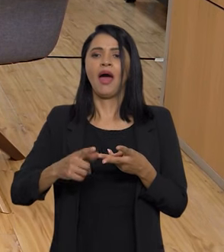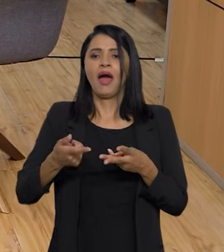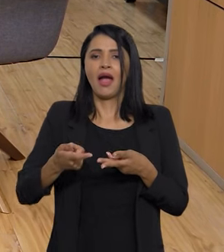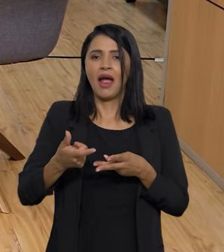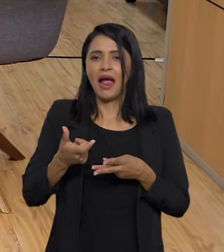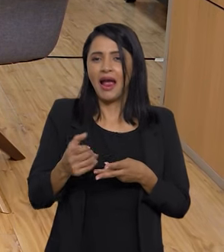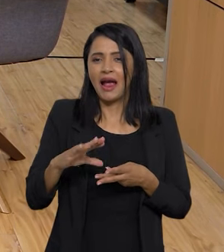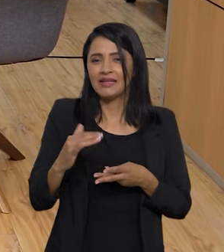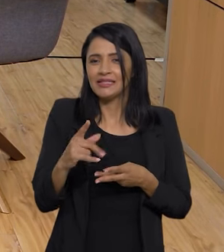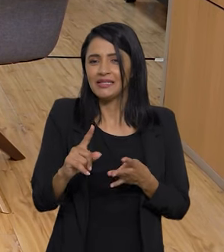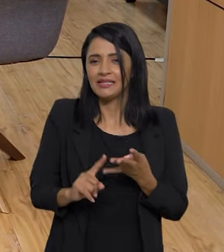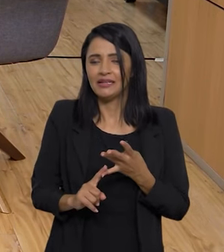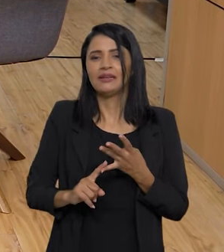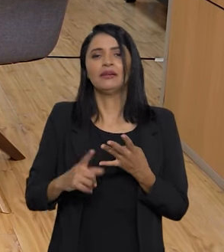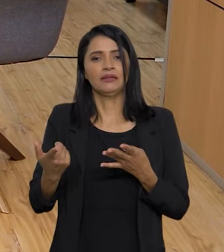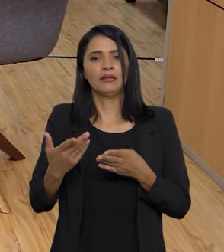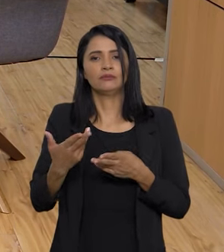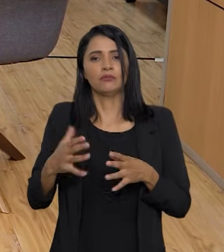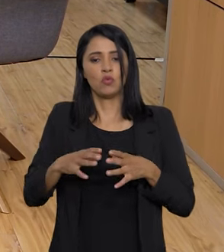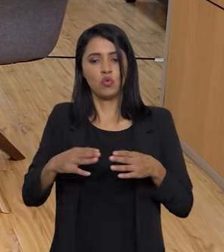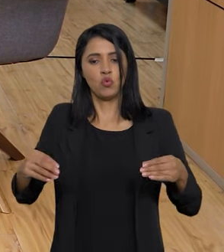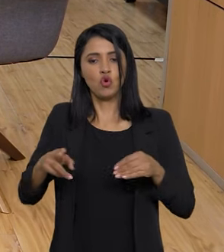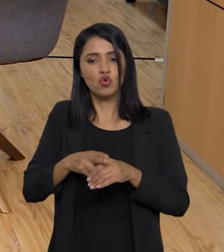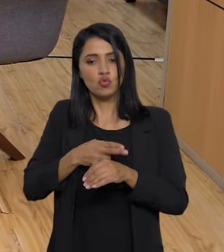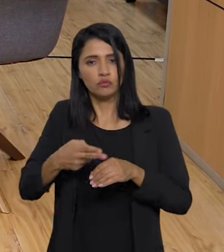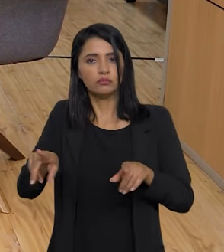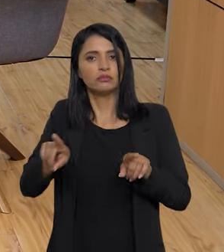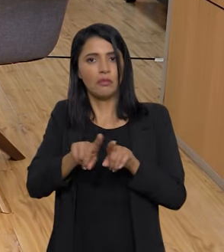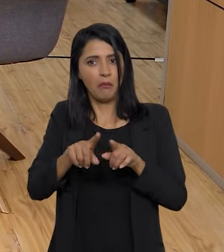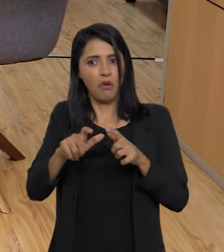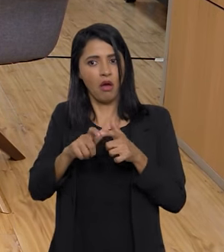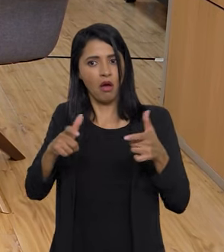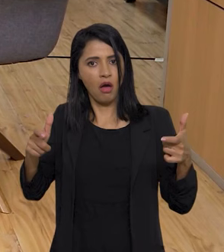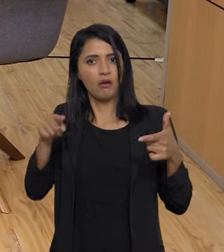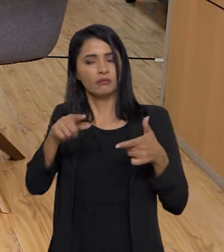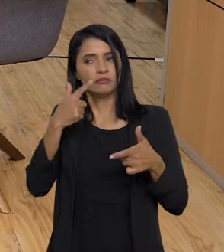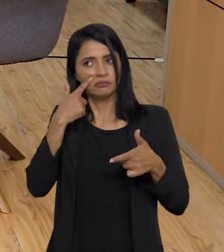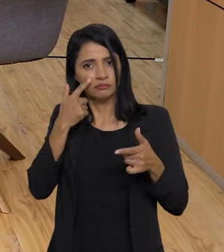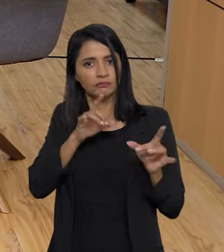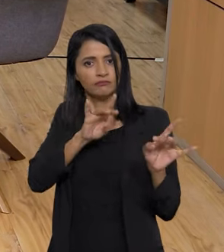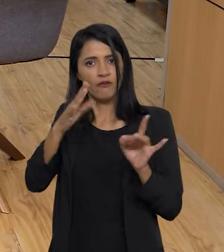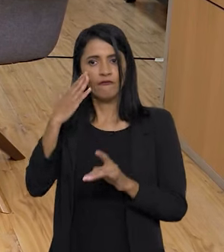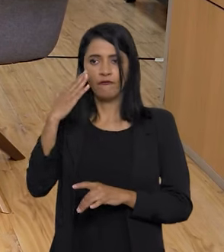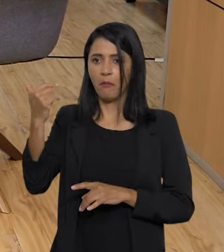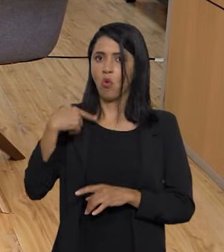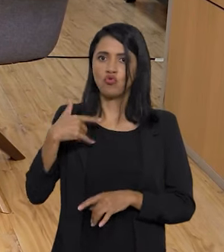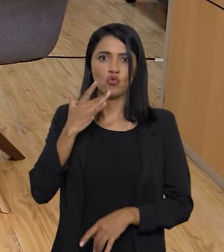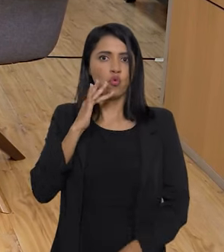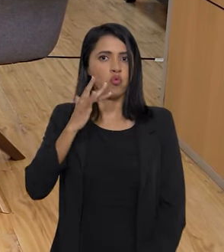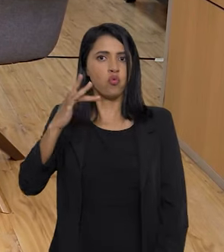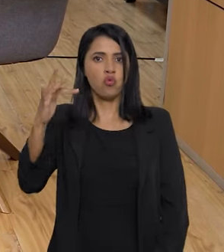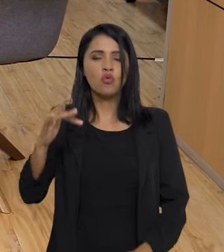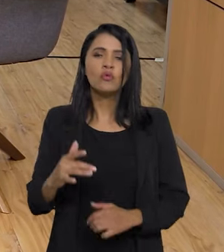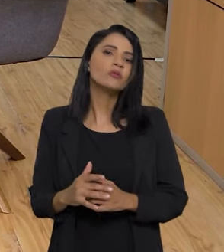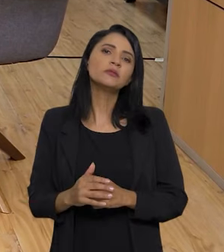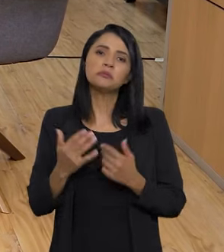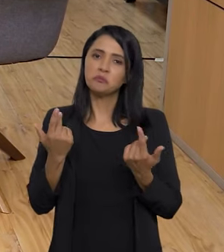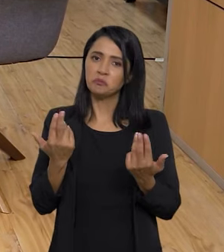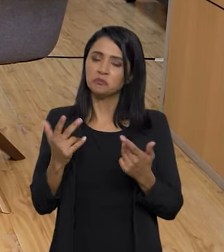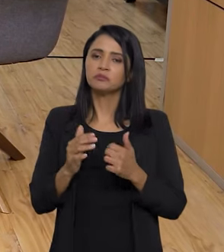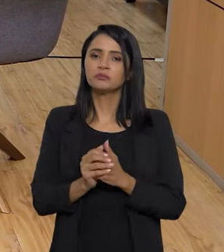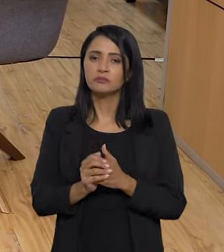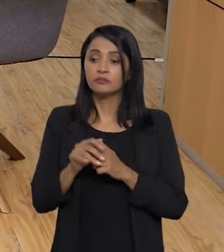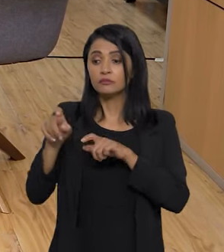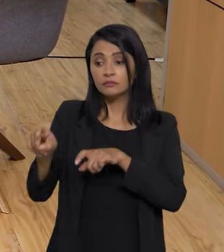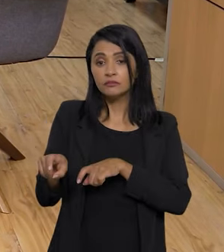castanha, o cacau. O cacau também está bombando. O cacau hoje virou ouro. E assim